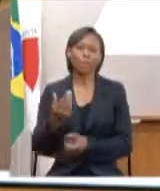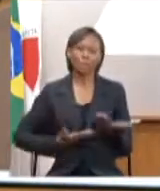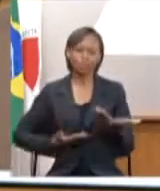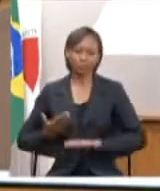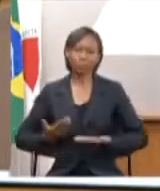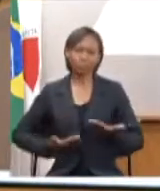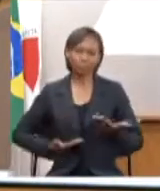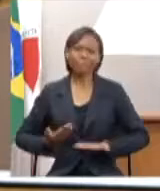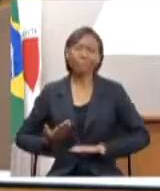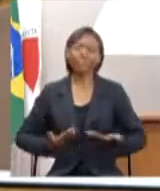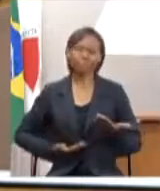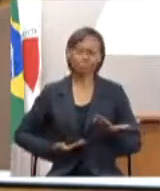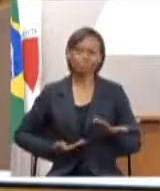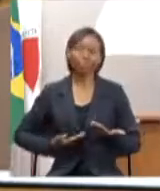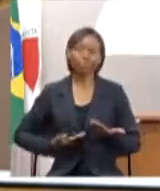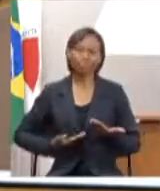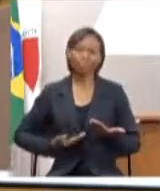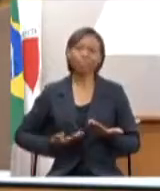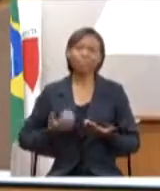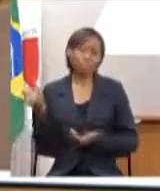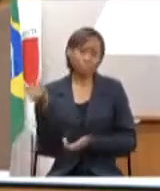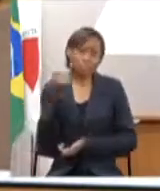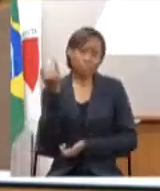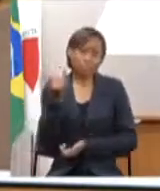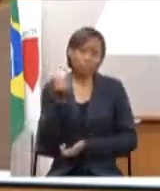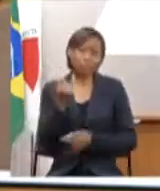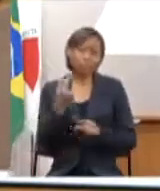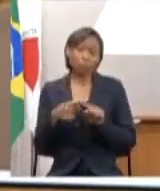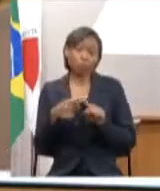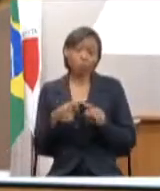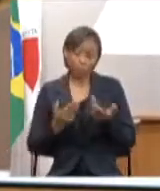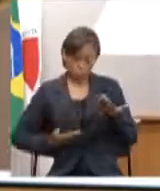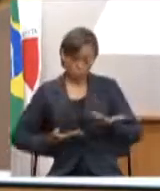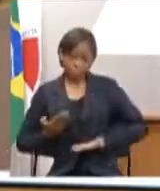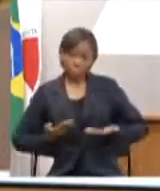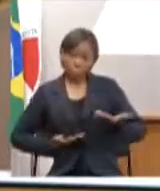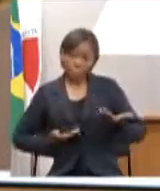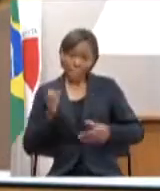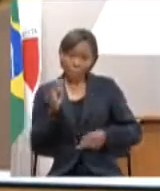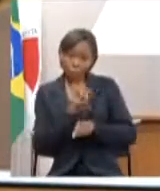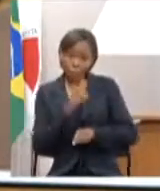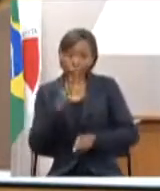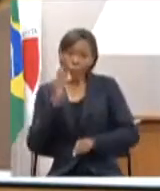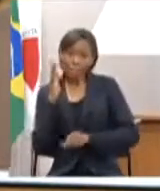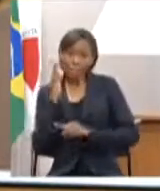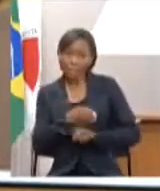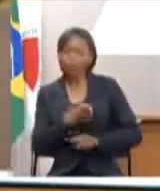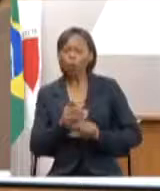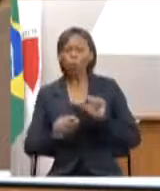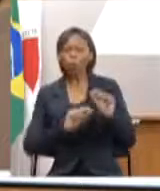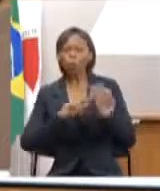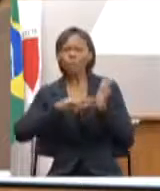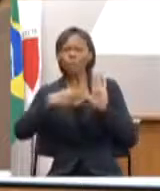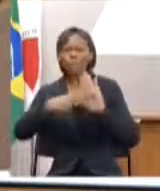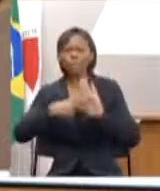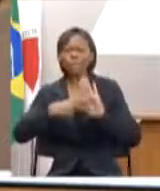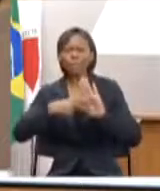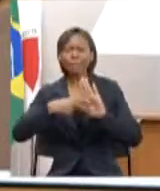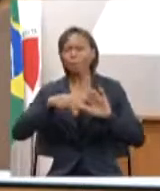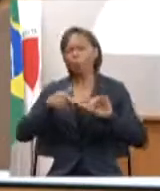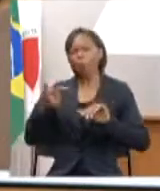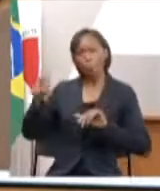que é importantíssimo, porque quando a gente fala de empregos diretos, isso gera, na cadeia produtiva, um montante de empregos